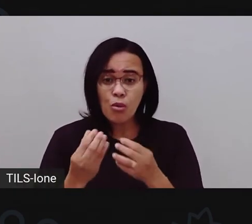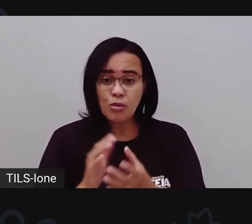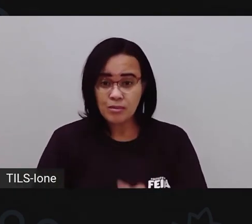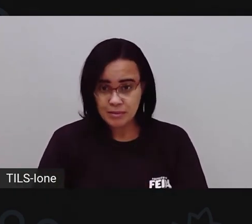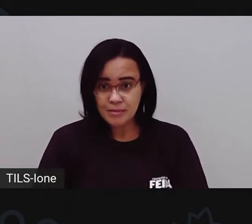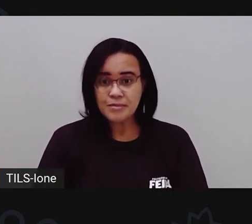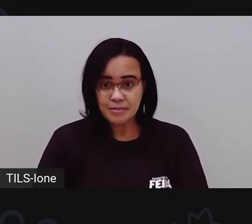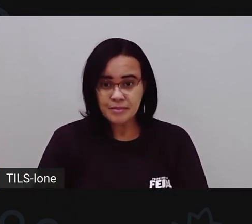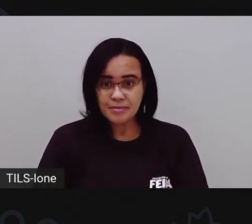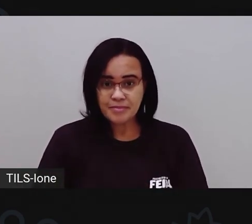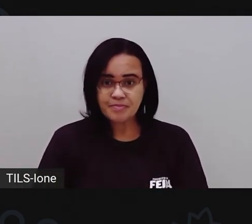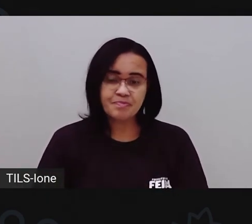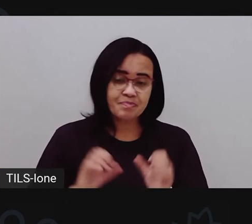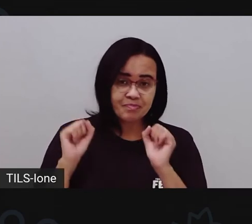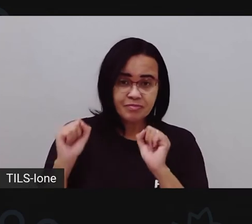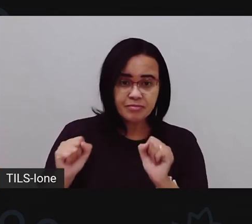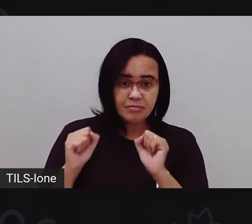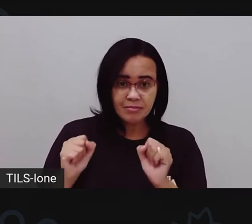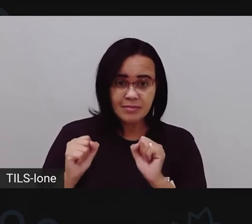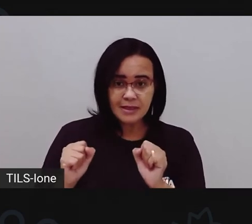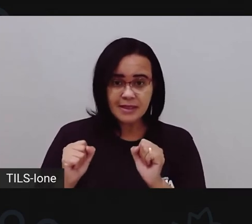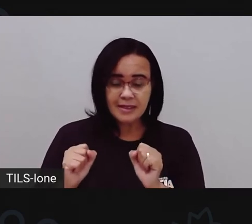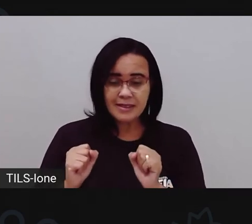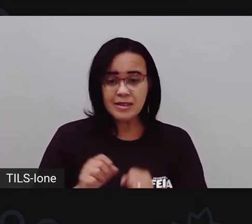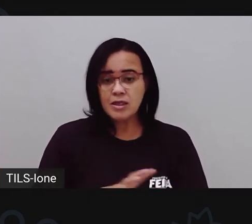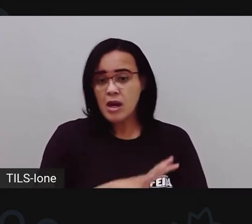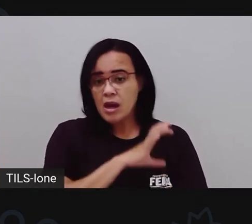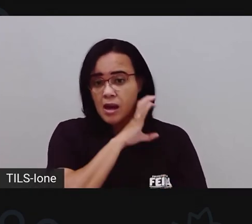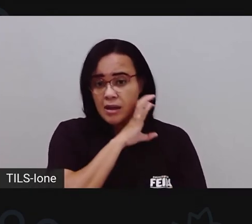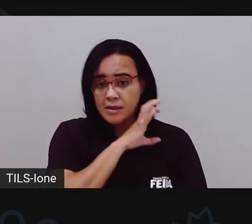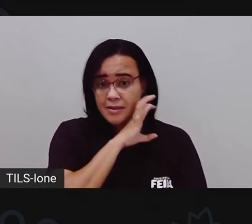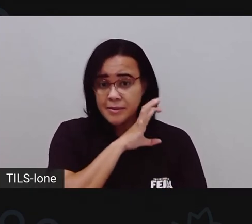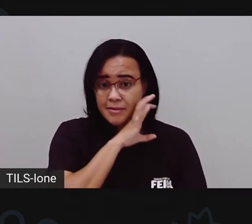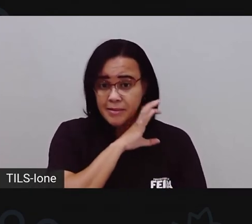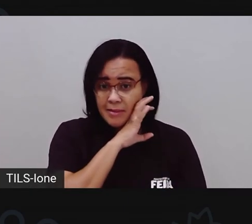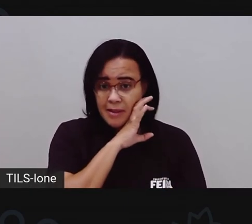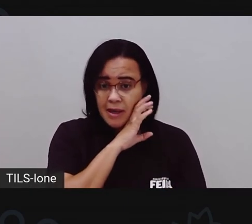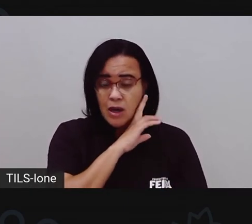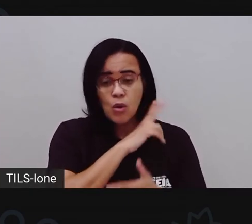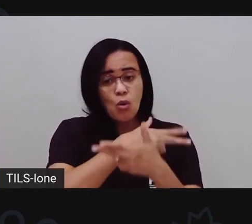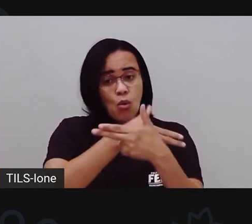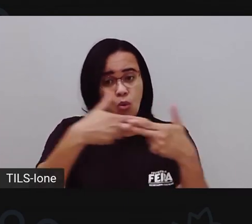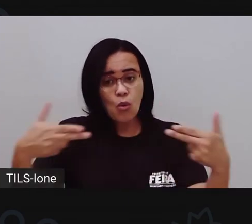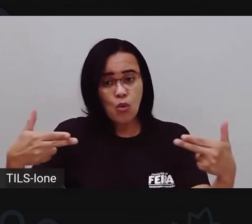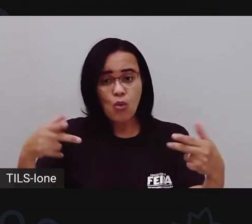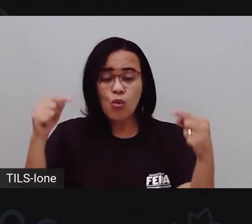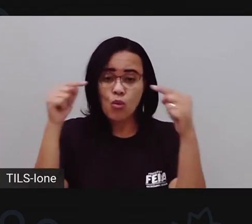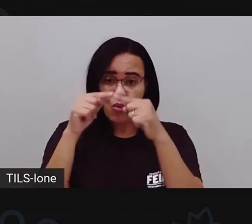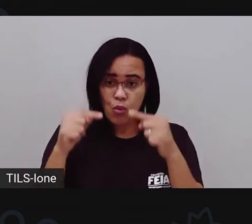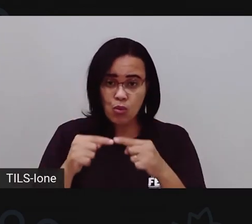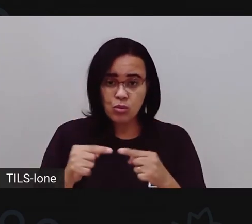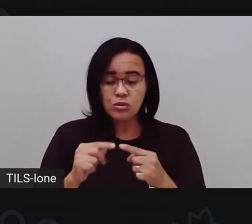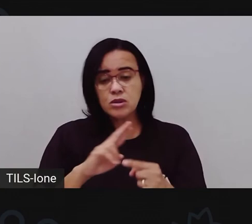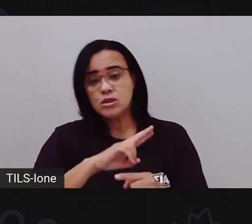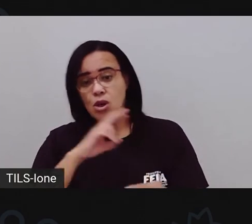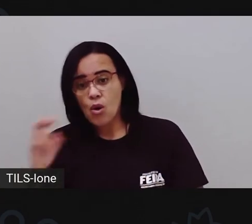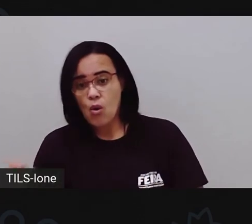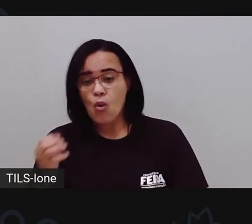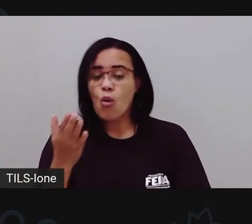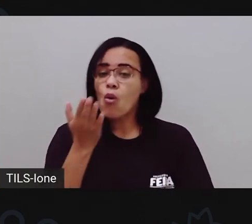com o tema de animais, com o tema de objetos, né, com o tema de comidas,